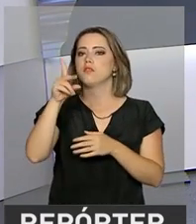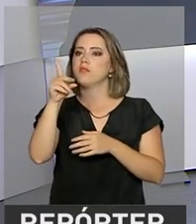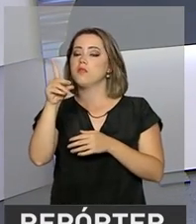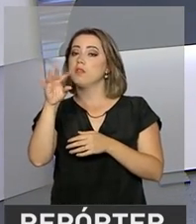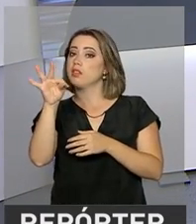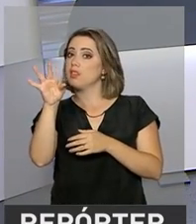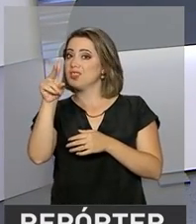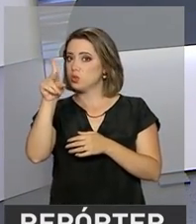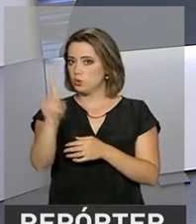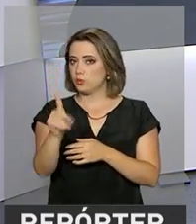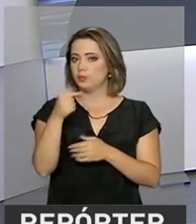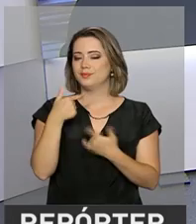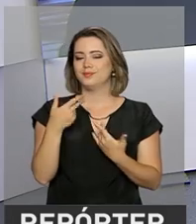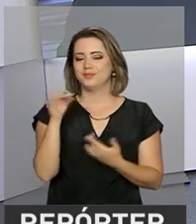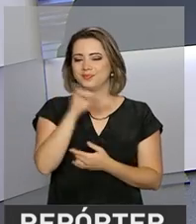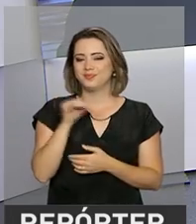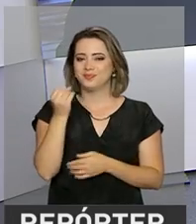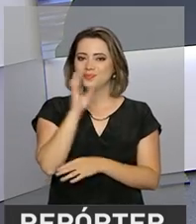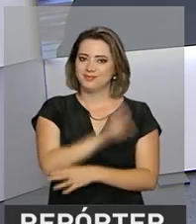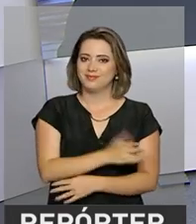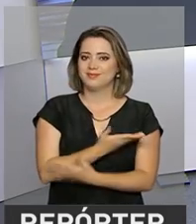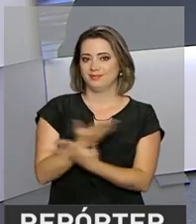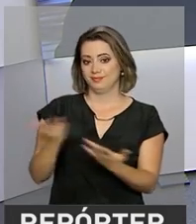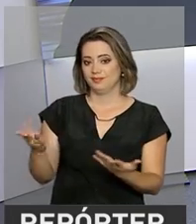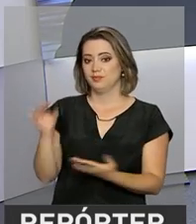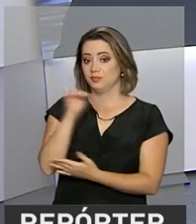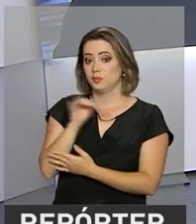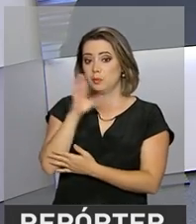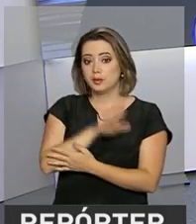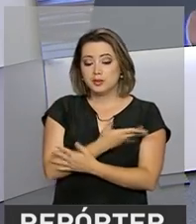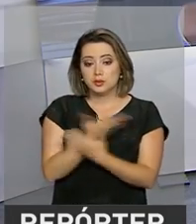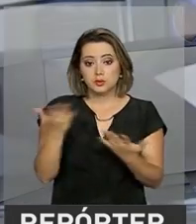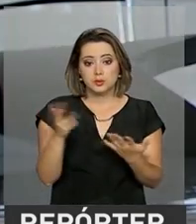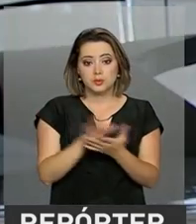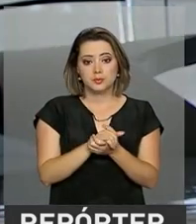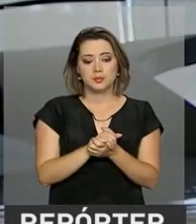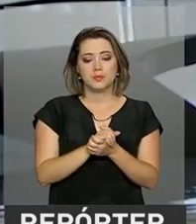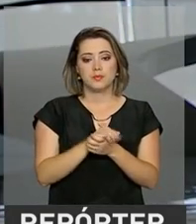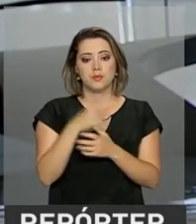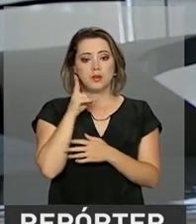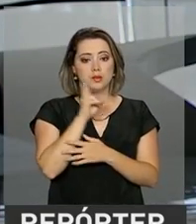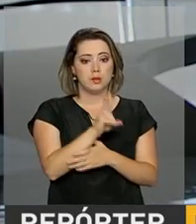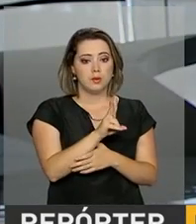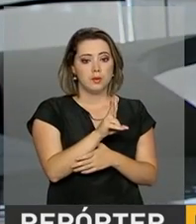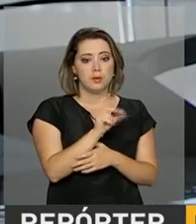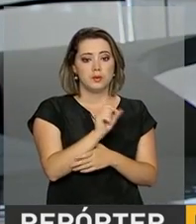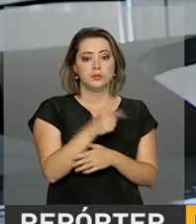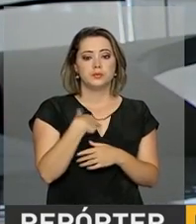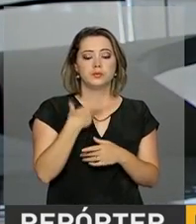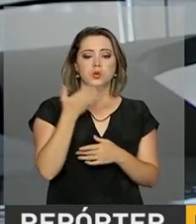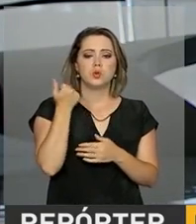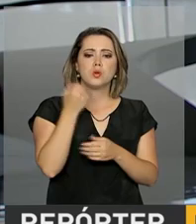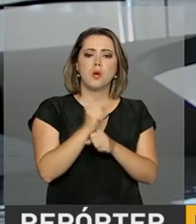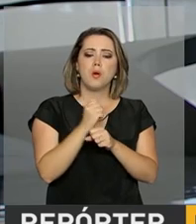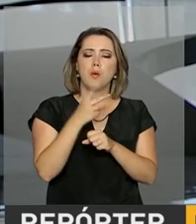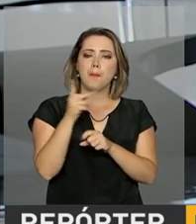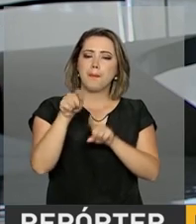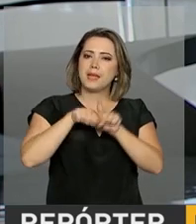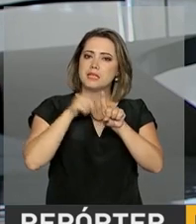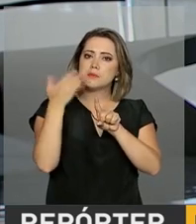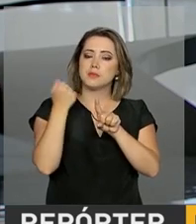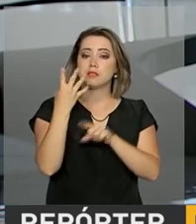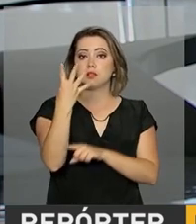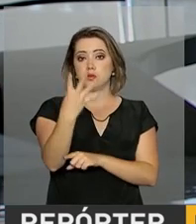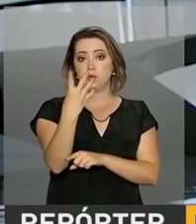Olá, Ney. Boa tarde para você. Boa tarde, Roberto. Boa tarde a todos. Olha, Roberto, só no mês passado foram investidos quase